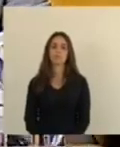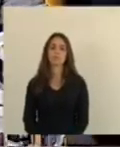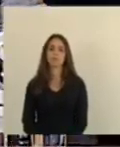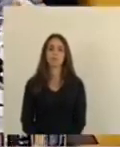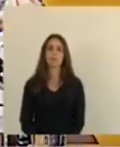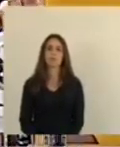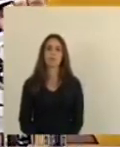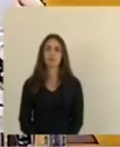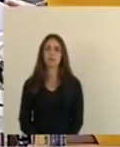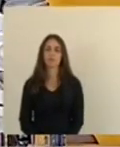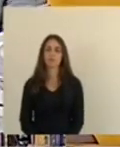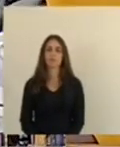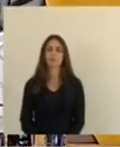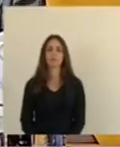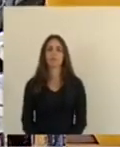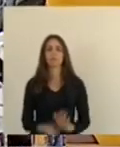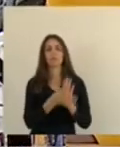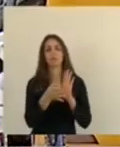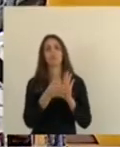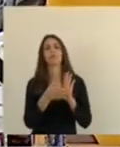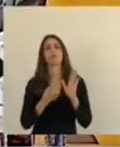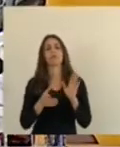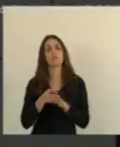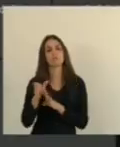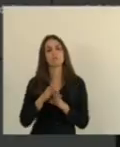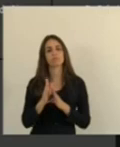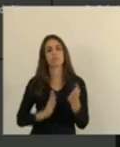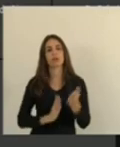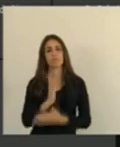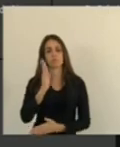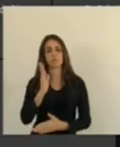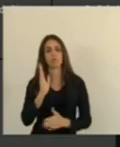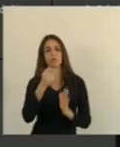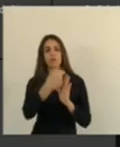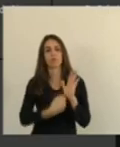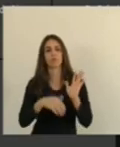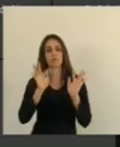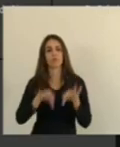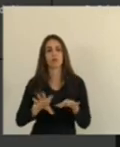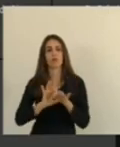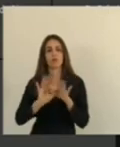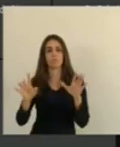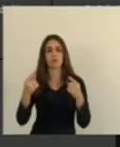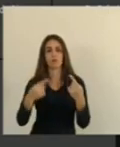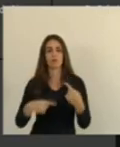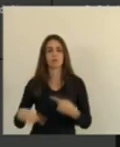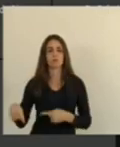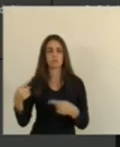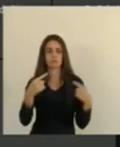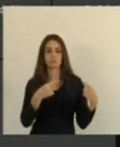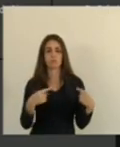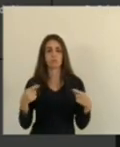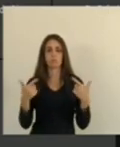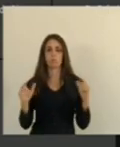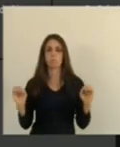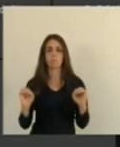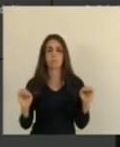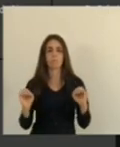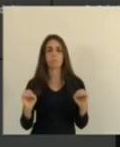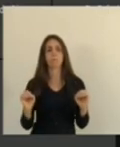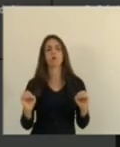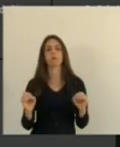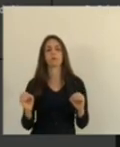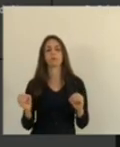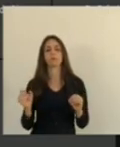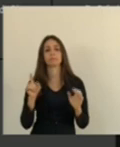vou avocar a matéria e dar pela aprovação da redação final colocar a matéria em discussão a redação final não tem quem queira